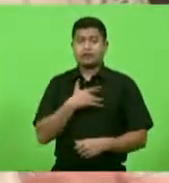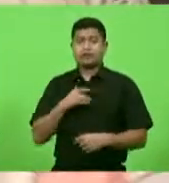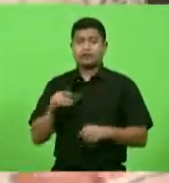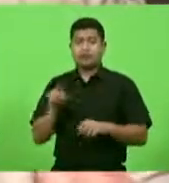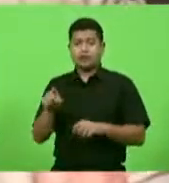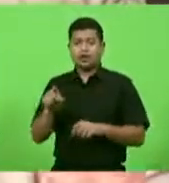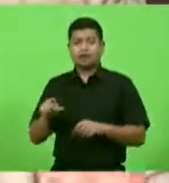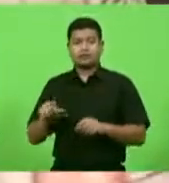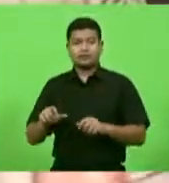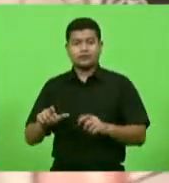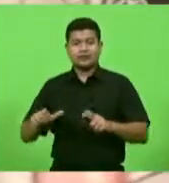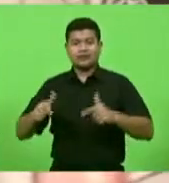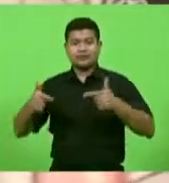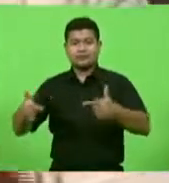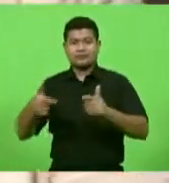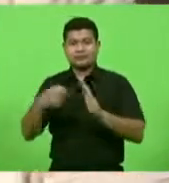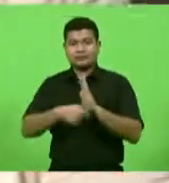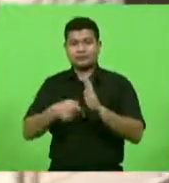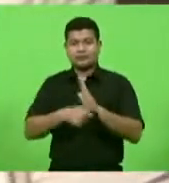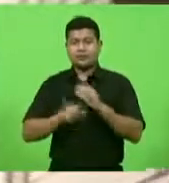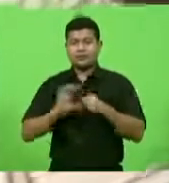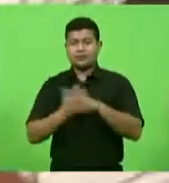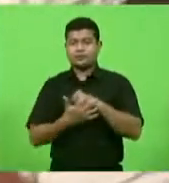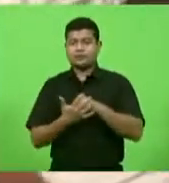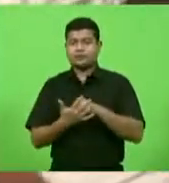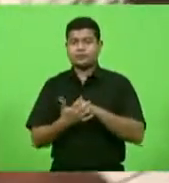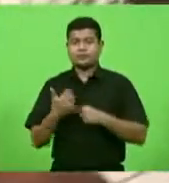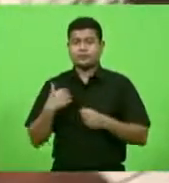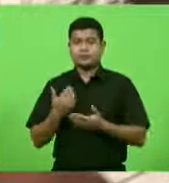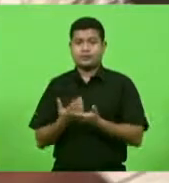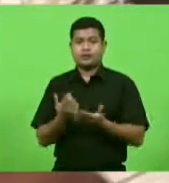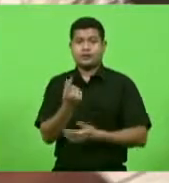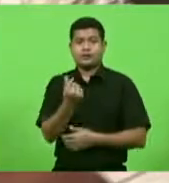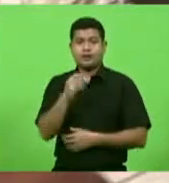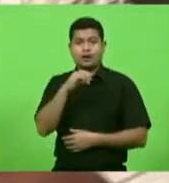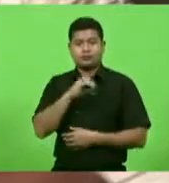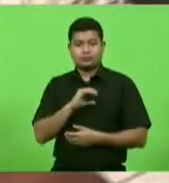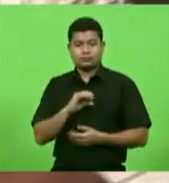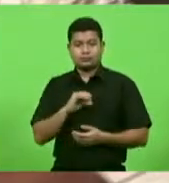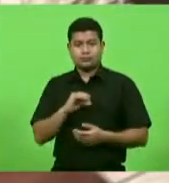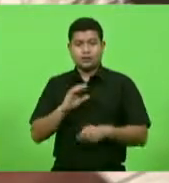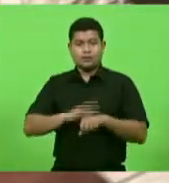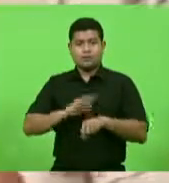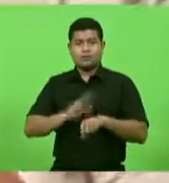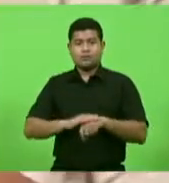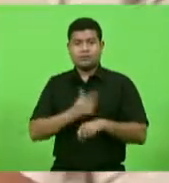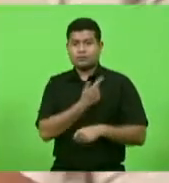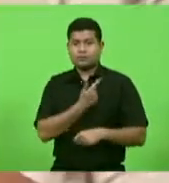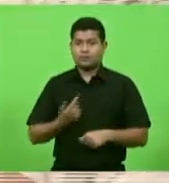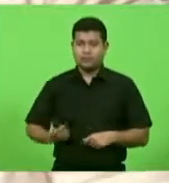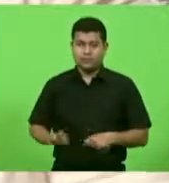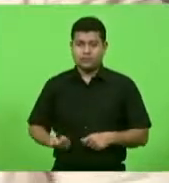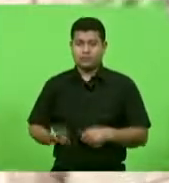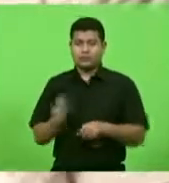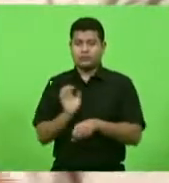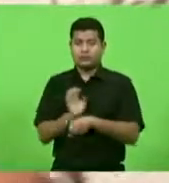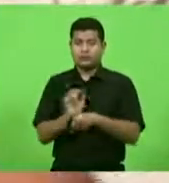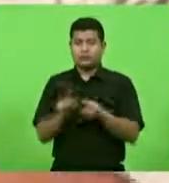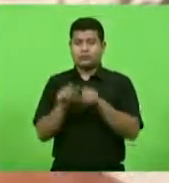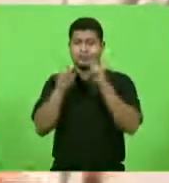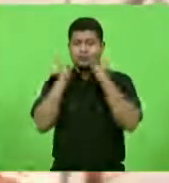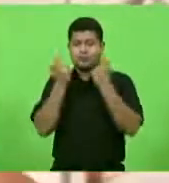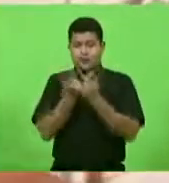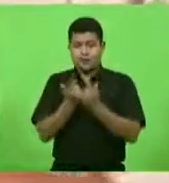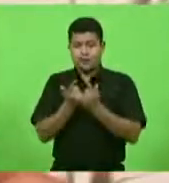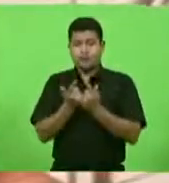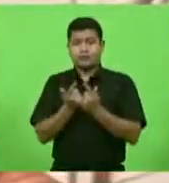frente essa gratificação que foi concedida pela LESC pelo governo do estado confirmada pela LESC